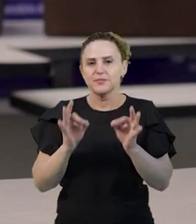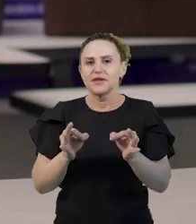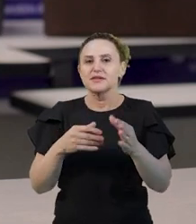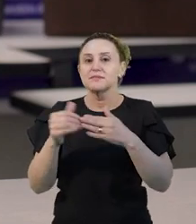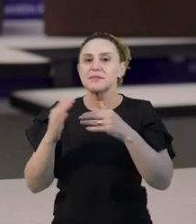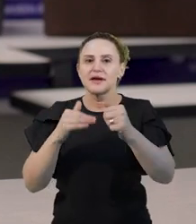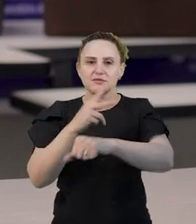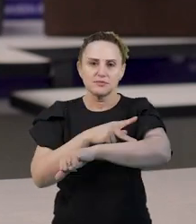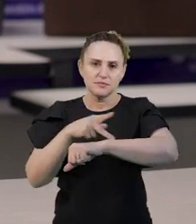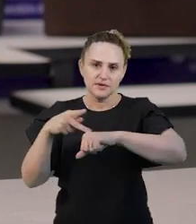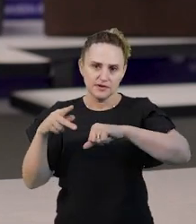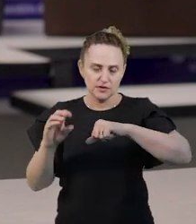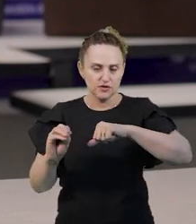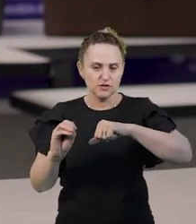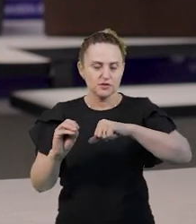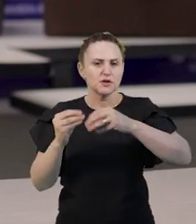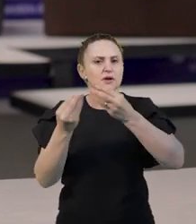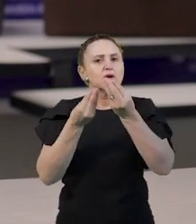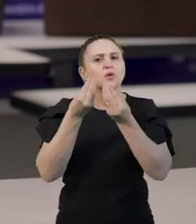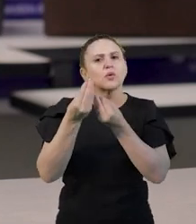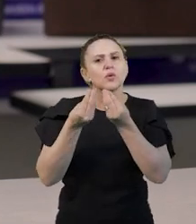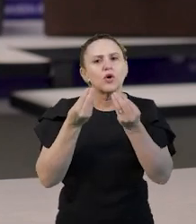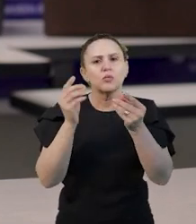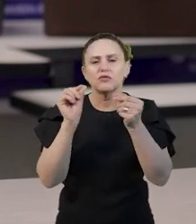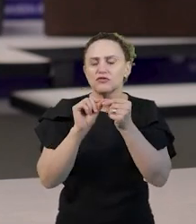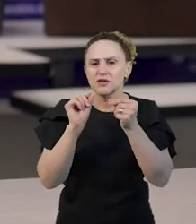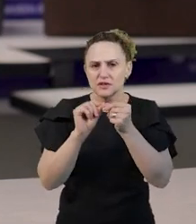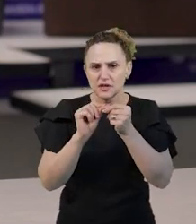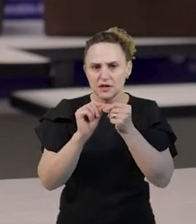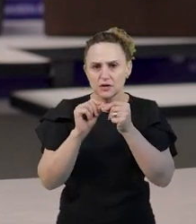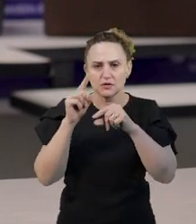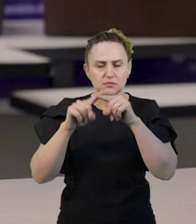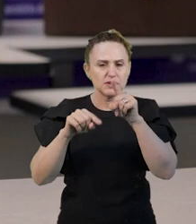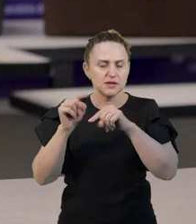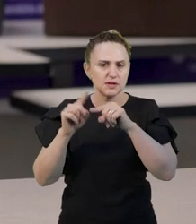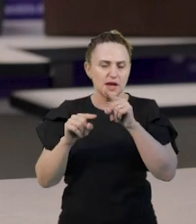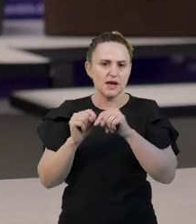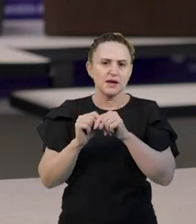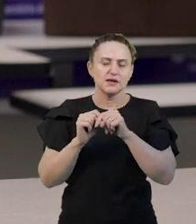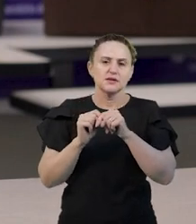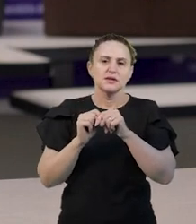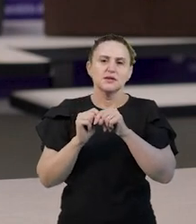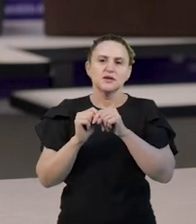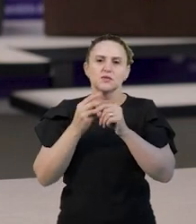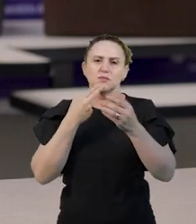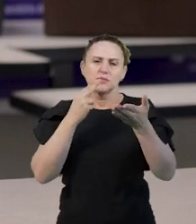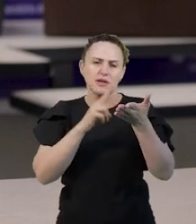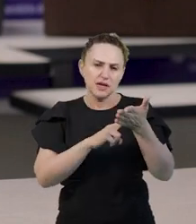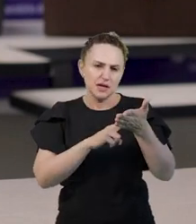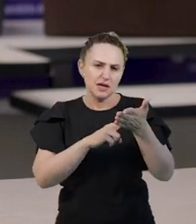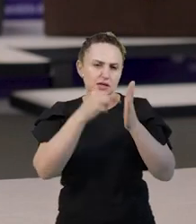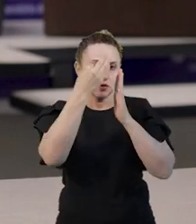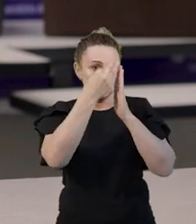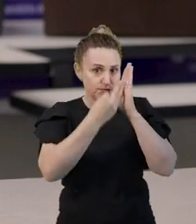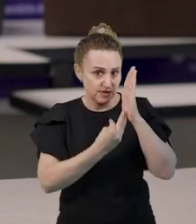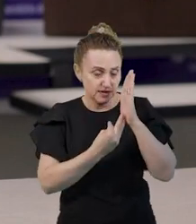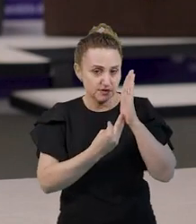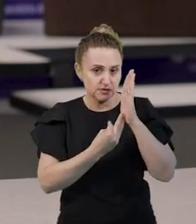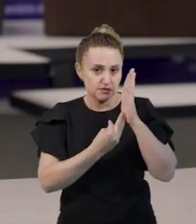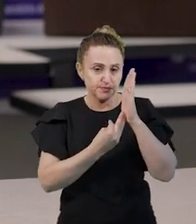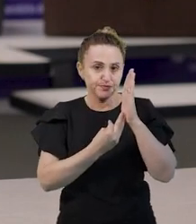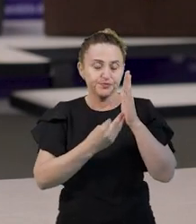pedagógicas, como criar uma lista de materiais com as crianças, um bilhete, um texto coletivo,